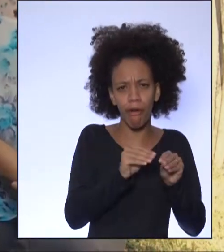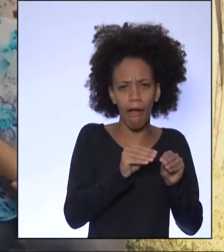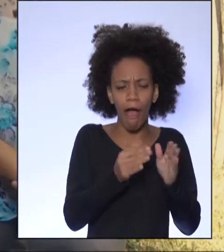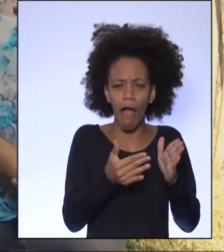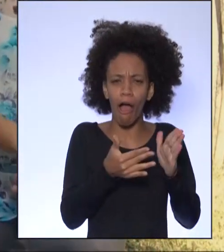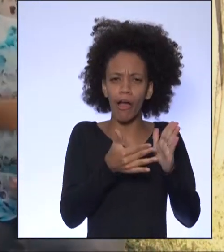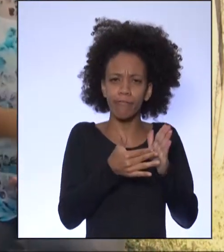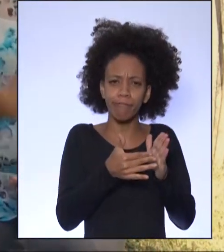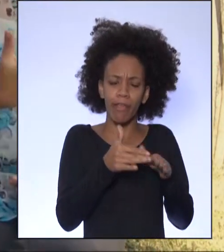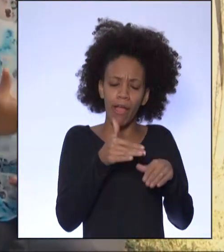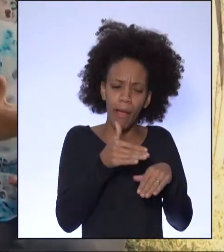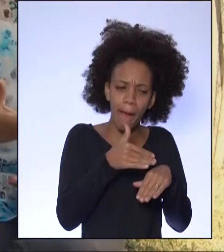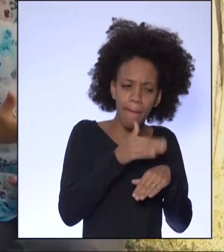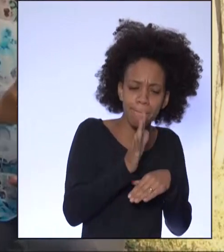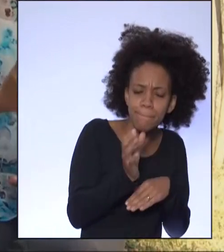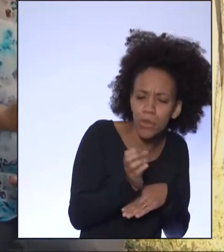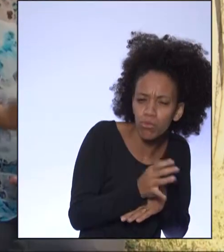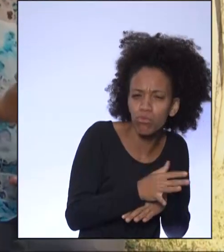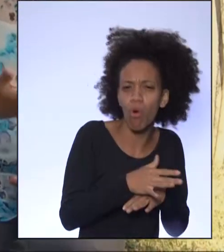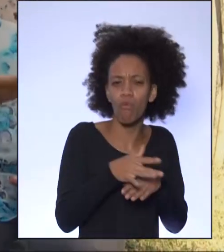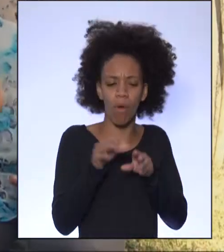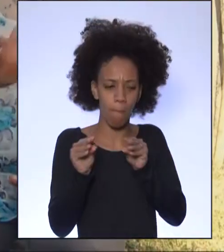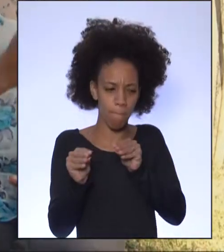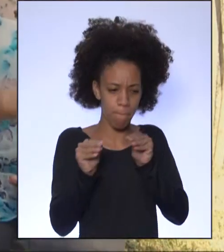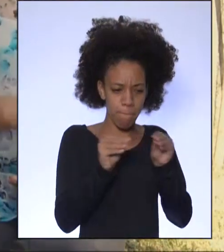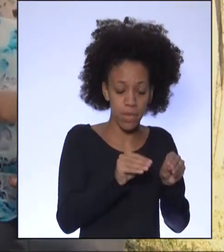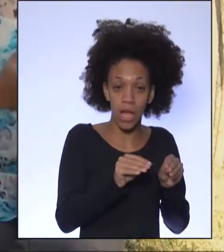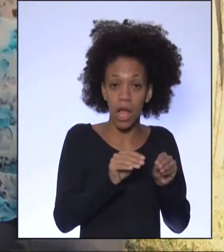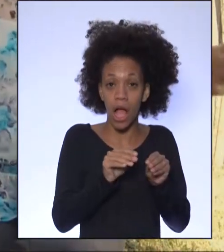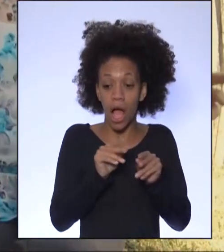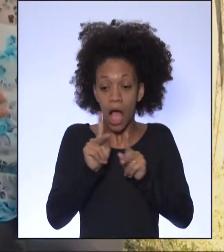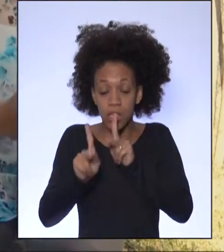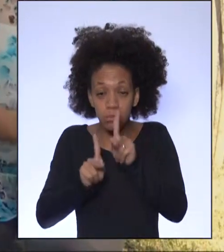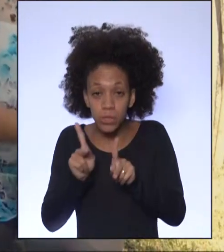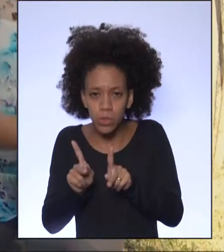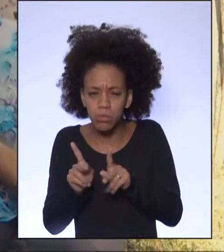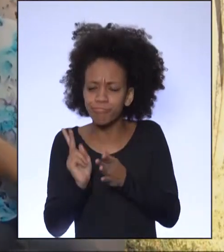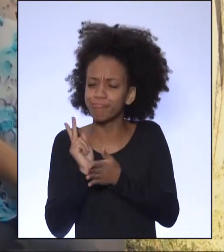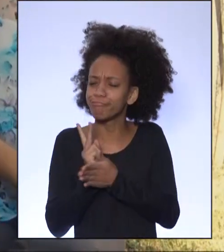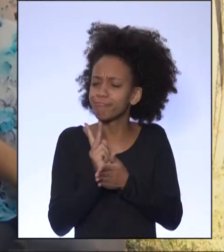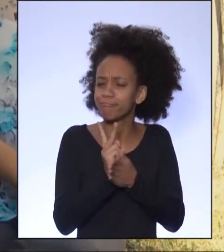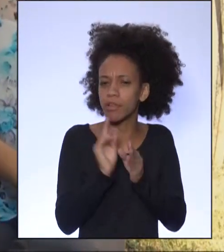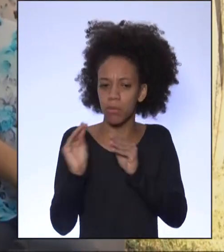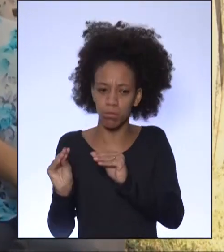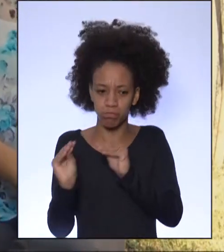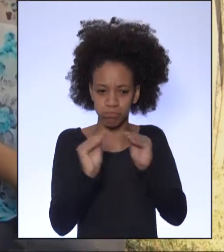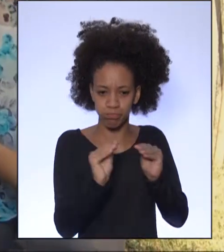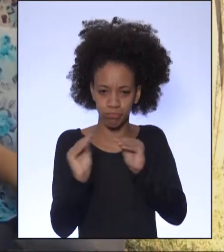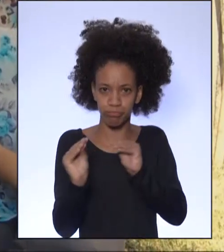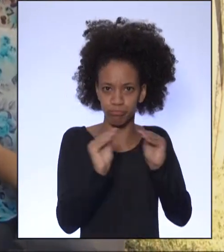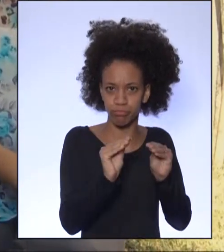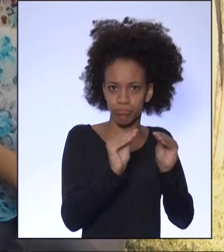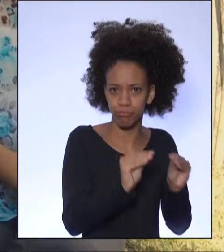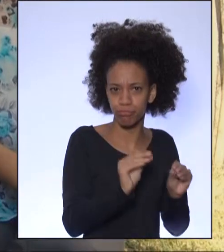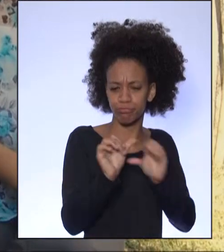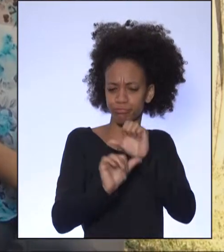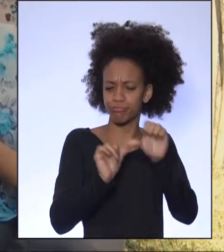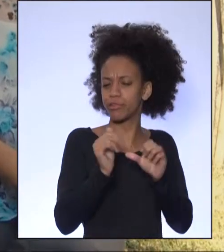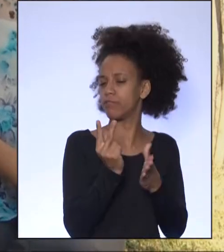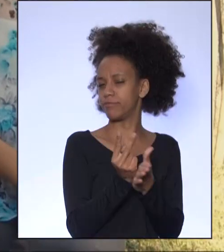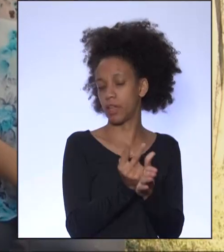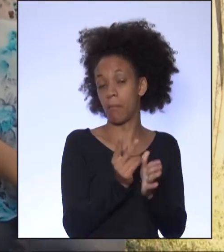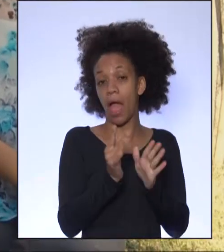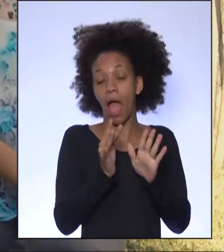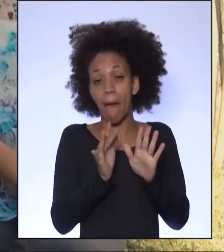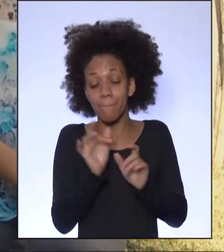recentes, o fato é que o ser humano sempre se deslocou e por diversos motivos. Algumas pessoas migram